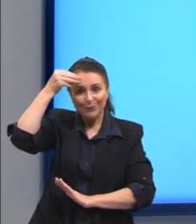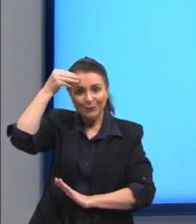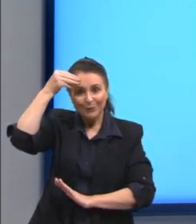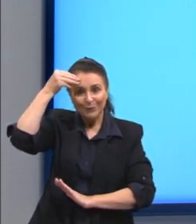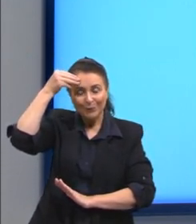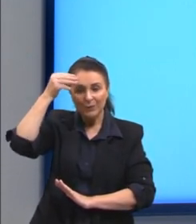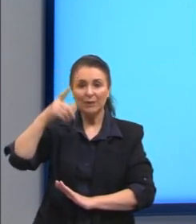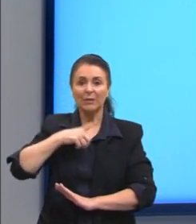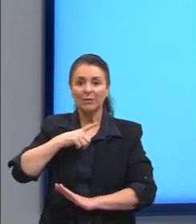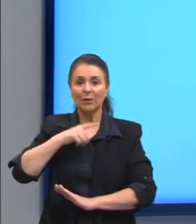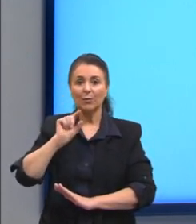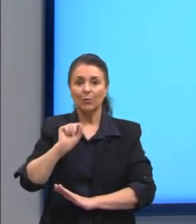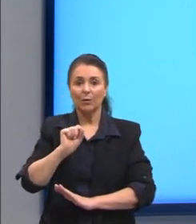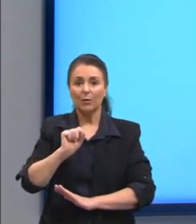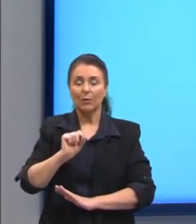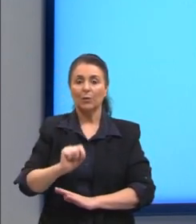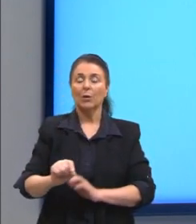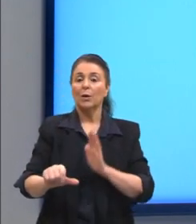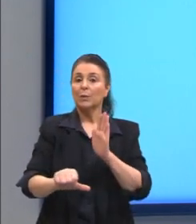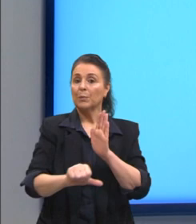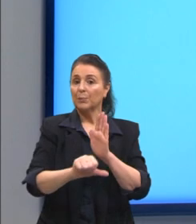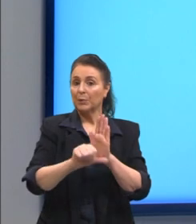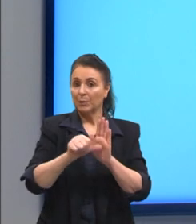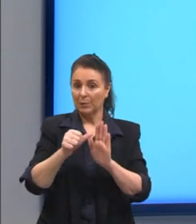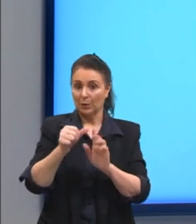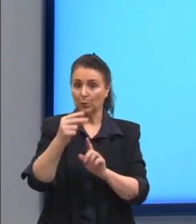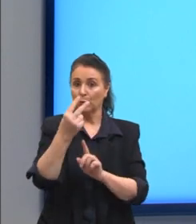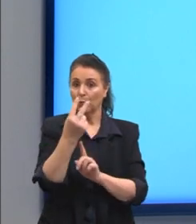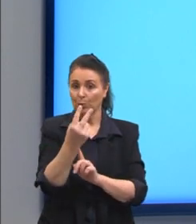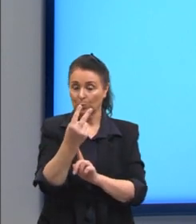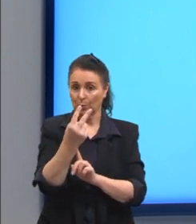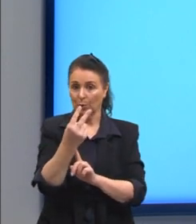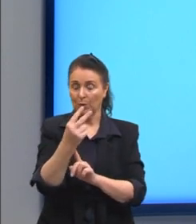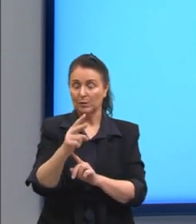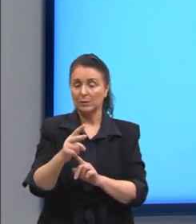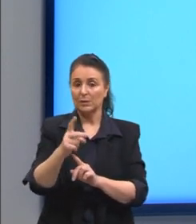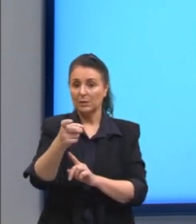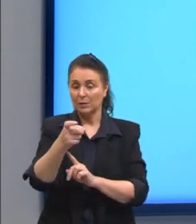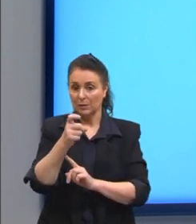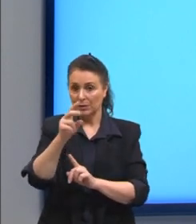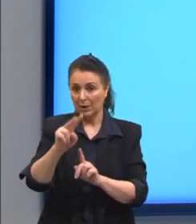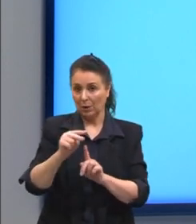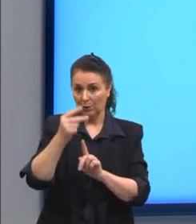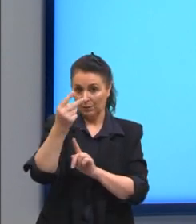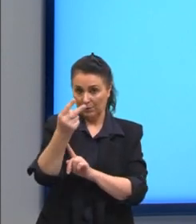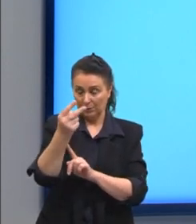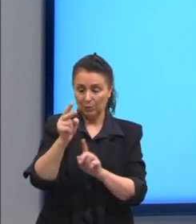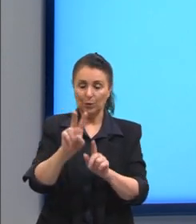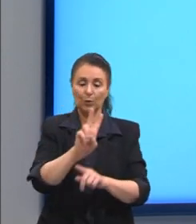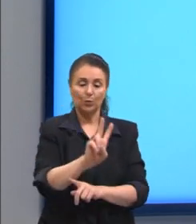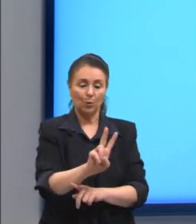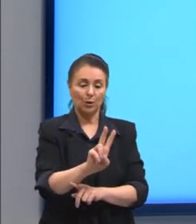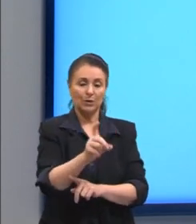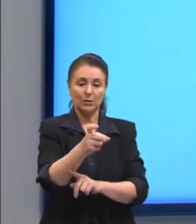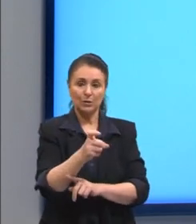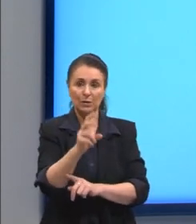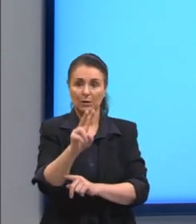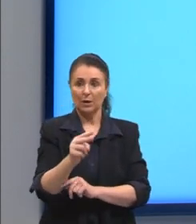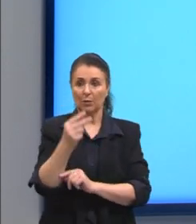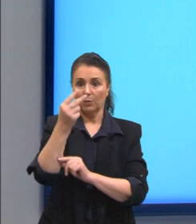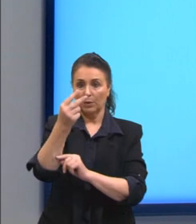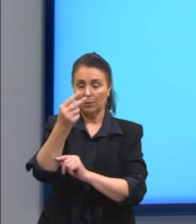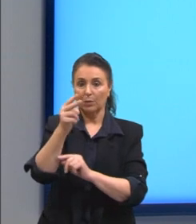Então, nós temos o seguinte, primeiro termo ao quadrado fica 2x ao quadrado mais